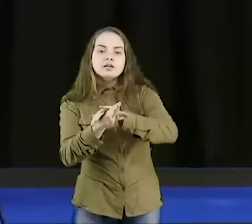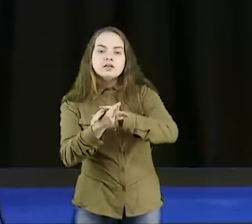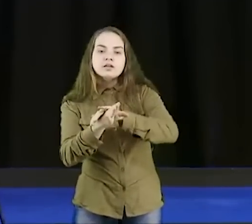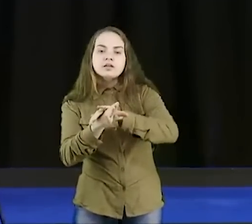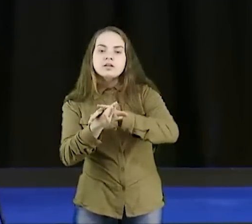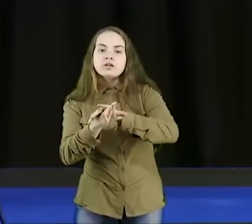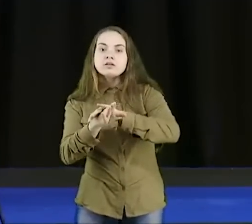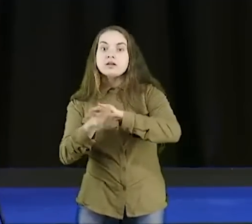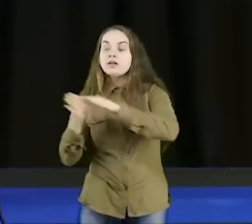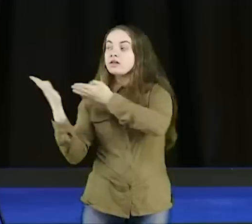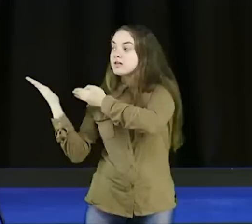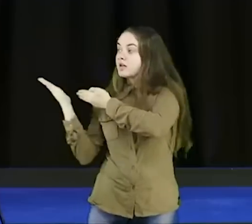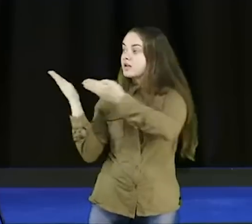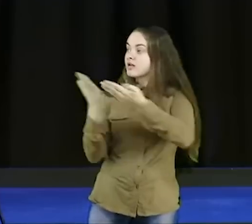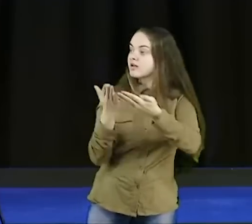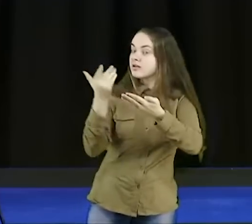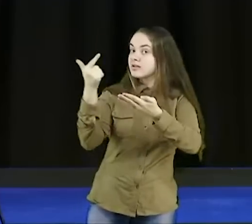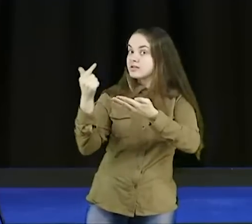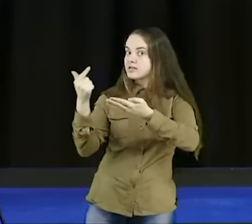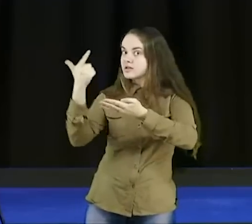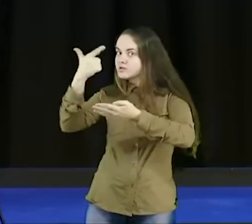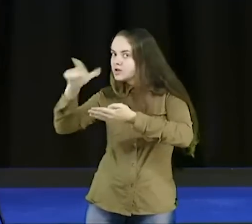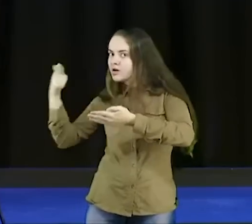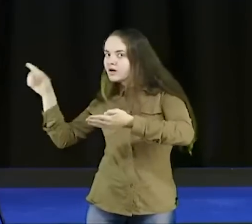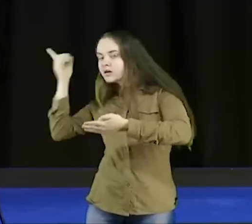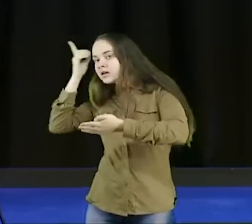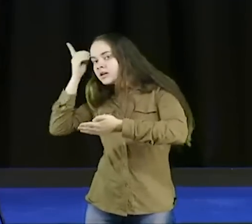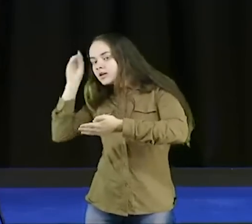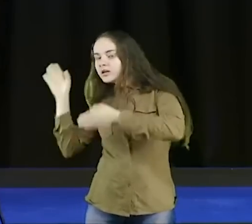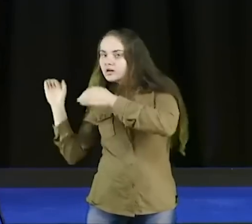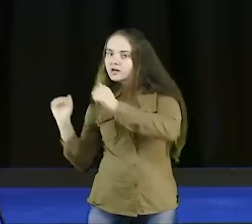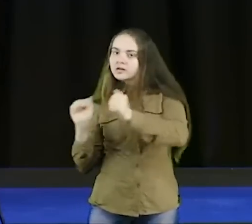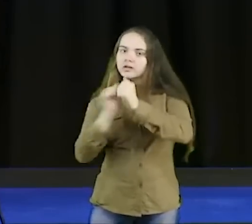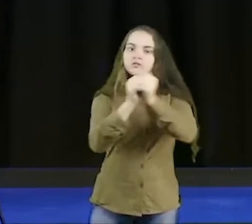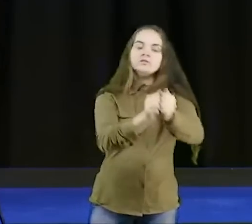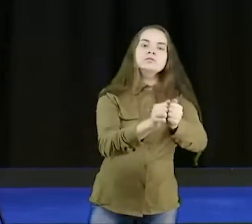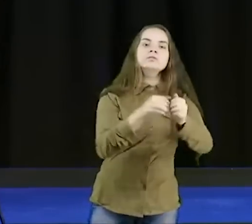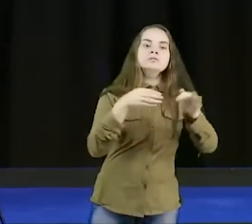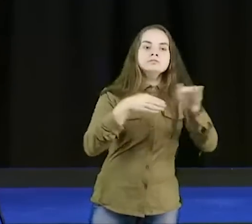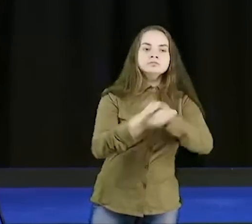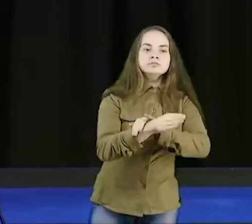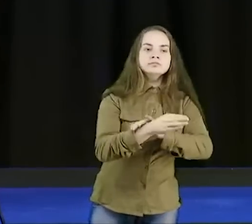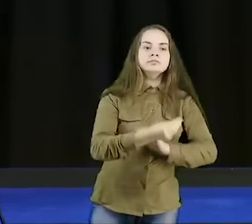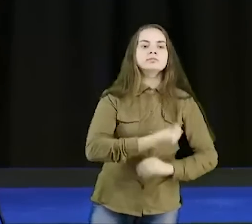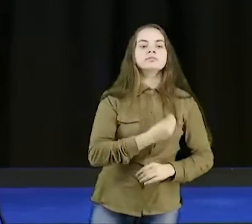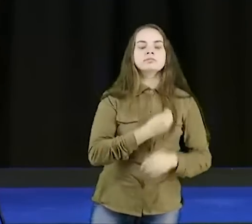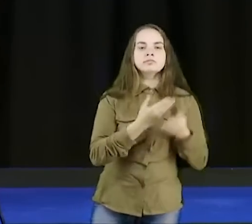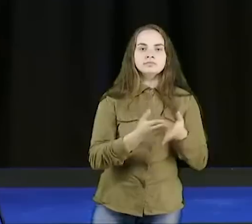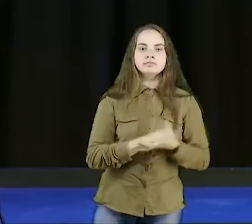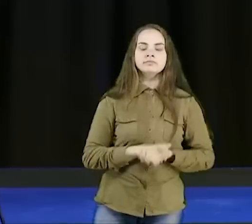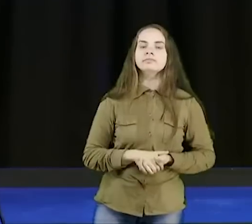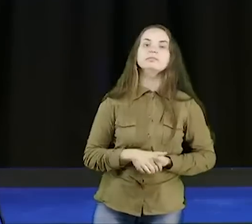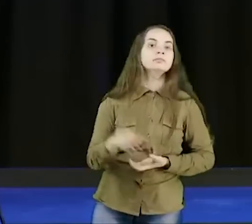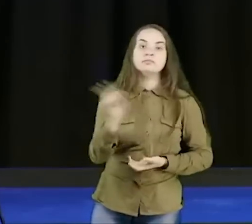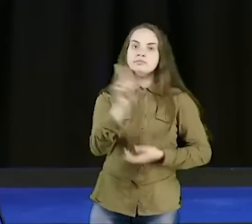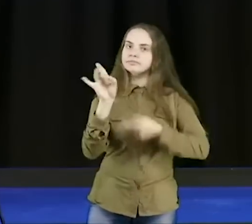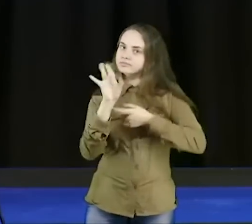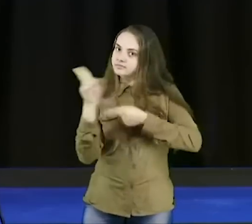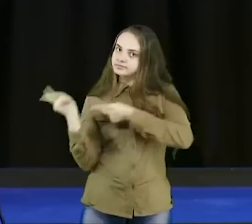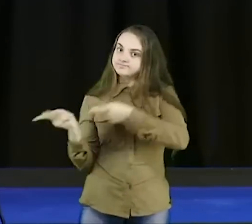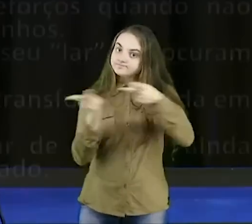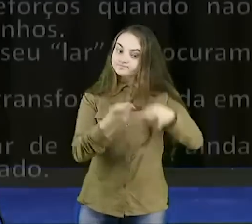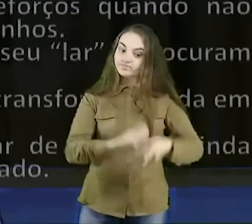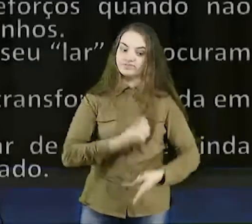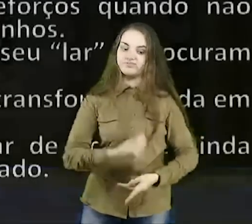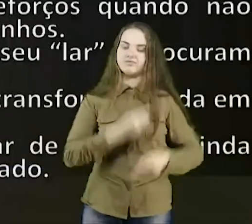olha, habitam ali, eles desfazem as más, não é que eles passaram, para ser visitante, não, e são os últimos atos, homem,